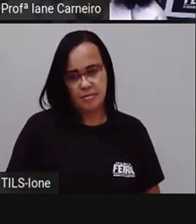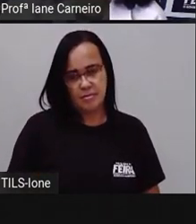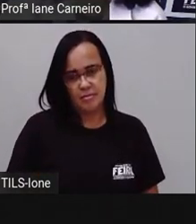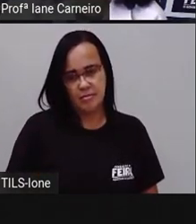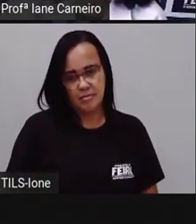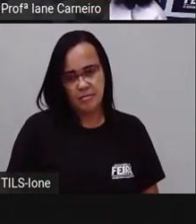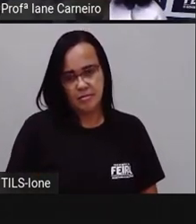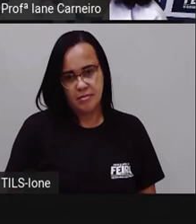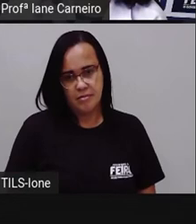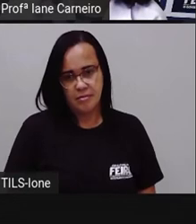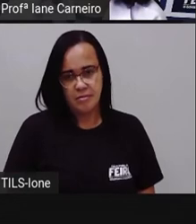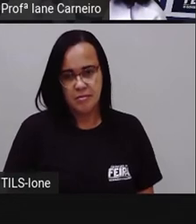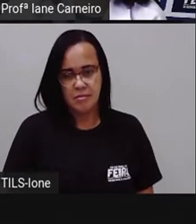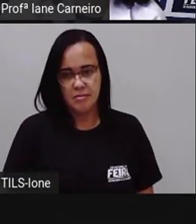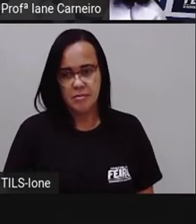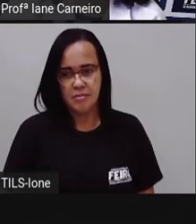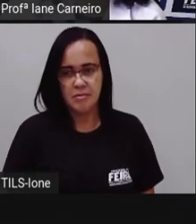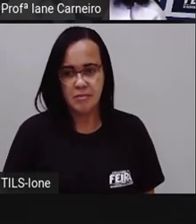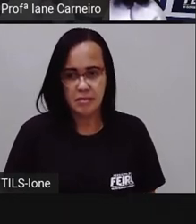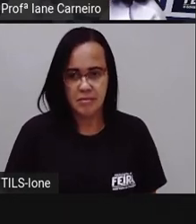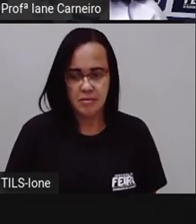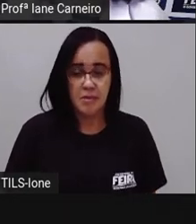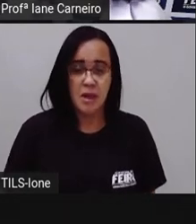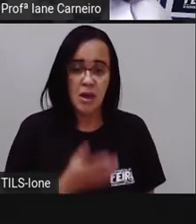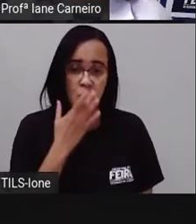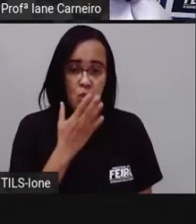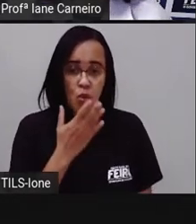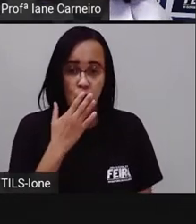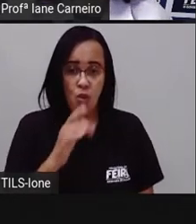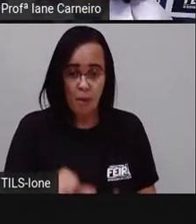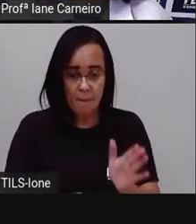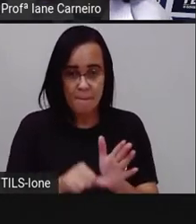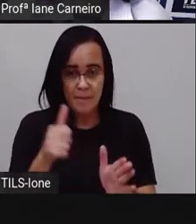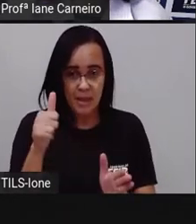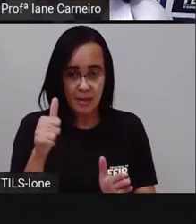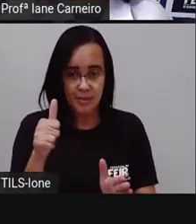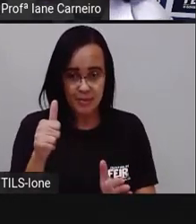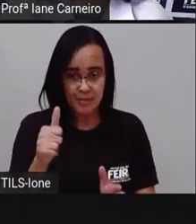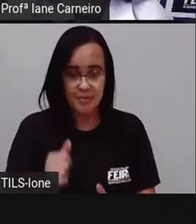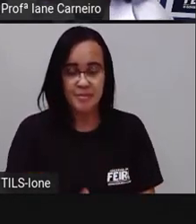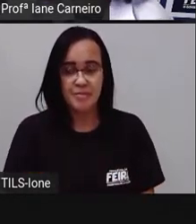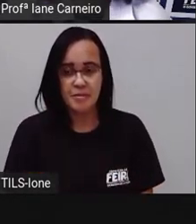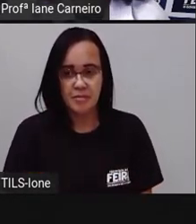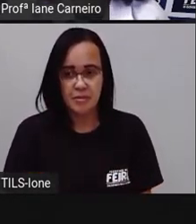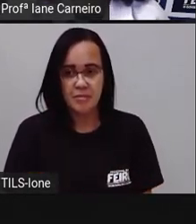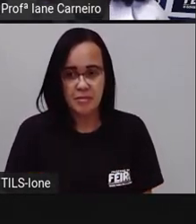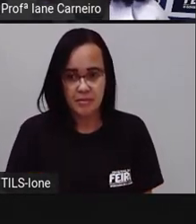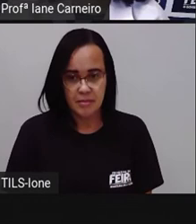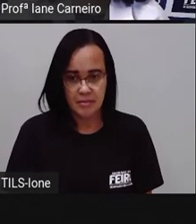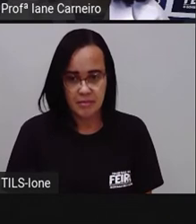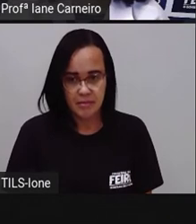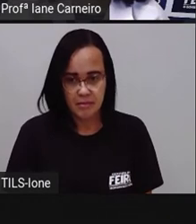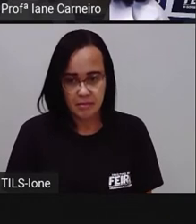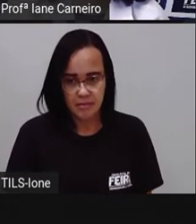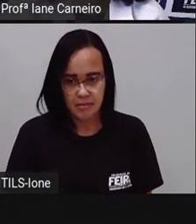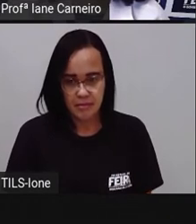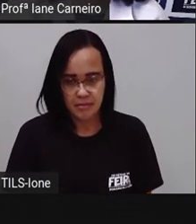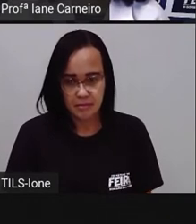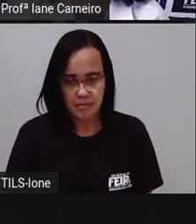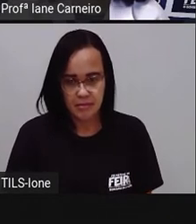coisa, ó, o primeiro elemento, que é a cor, tá certo? Vai colocar a primeira cor, que é a cor